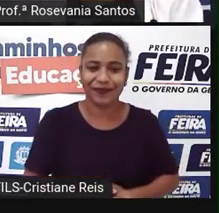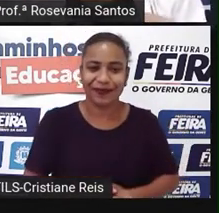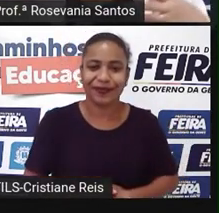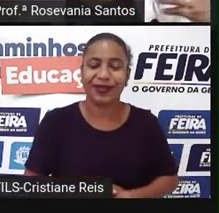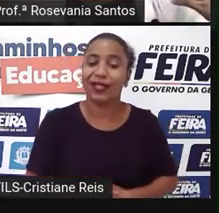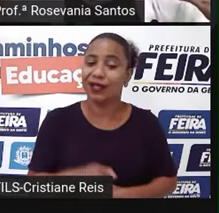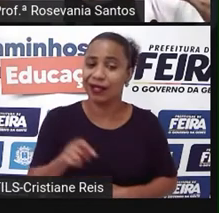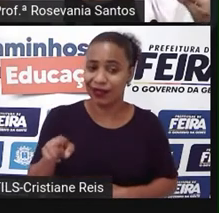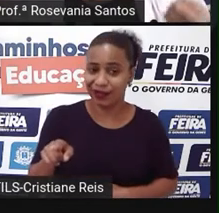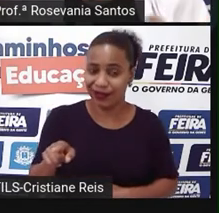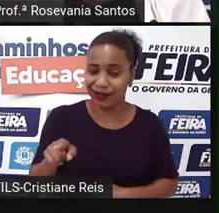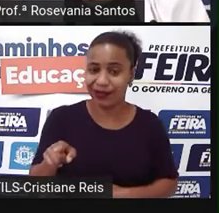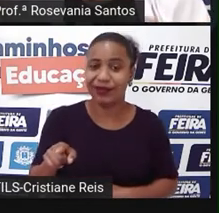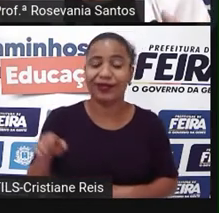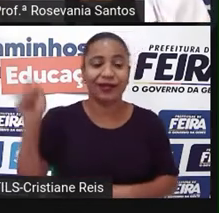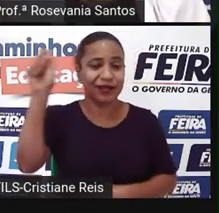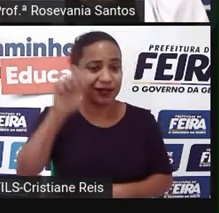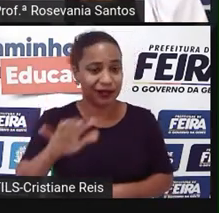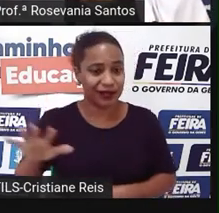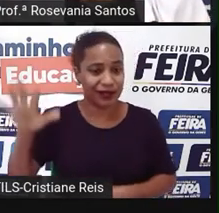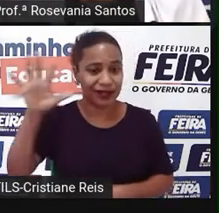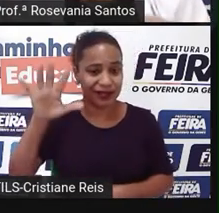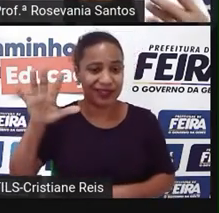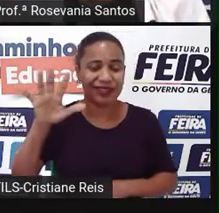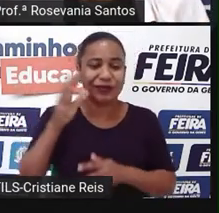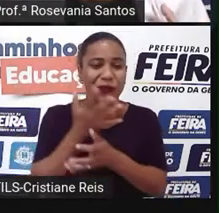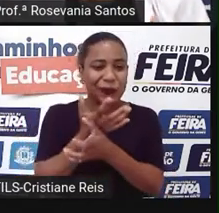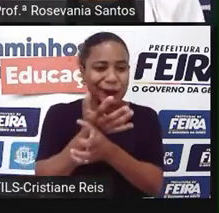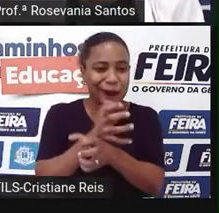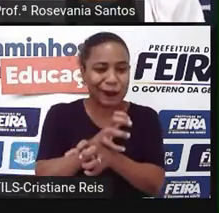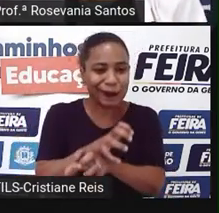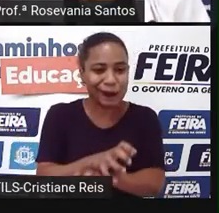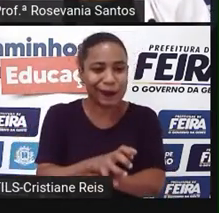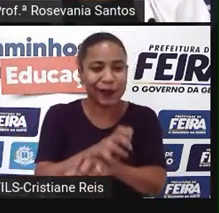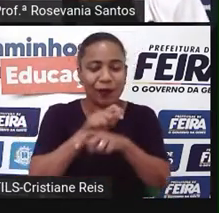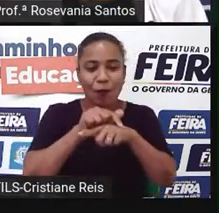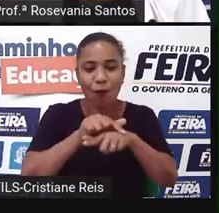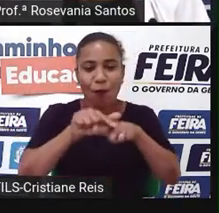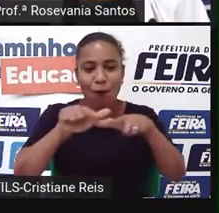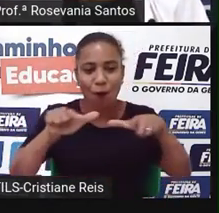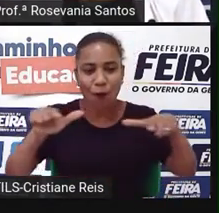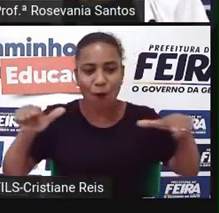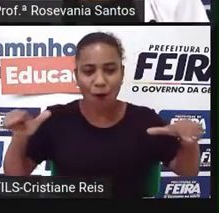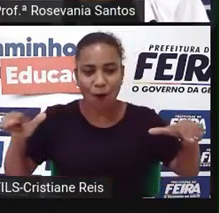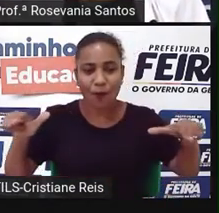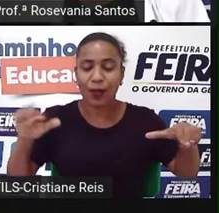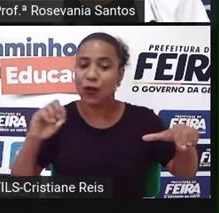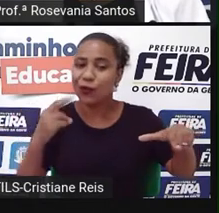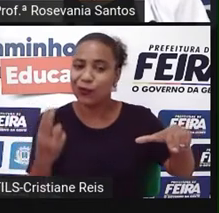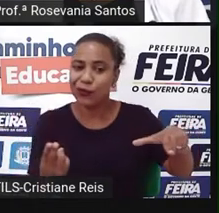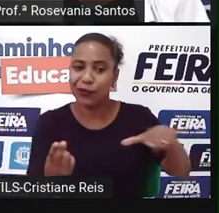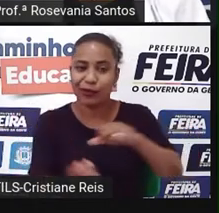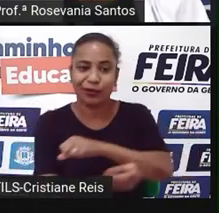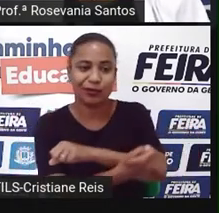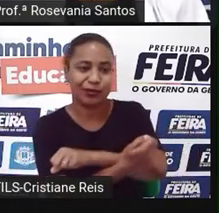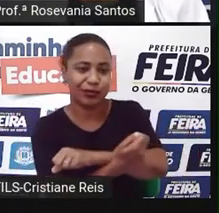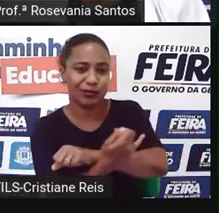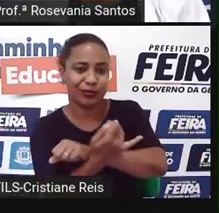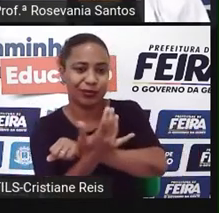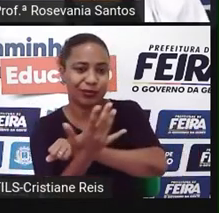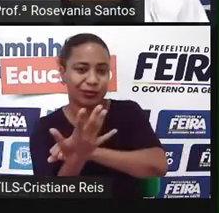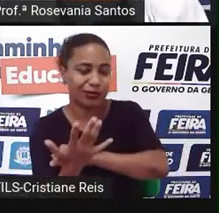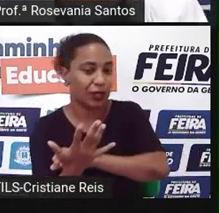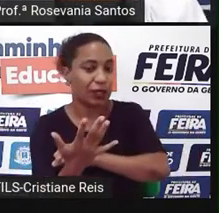dizer assim, muita área árida, né? Desertos e tudo. Ou então, a agricultura não é o forte de lá.